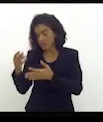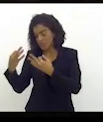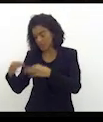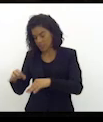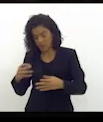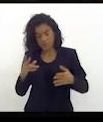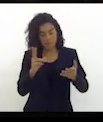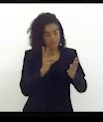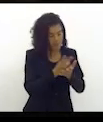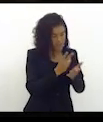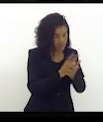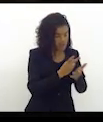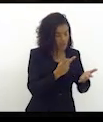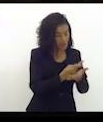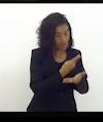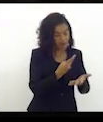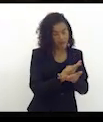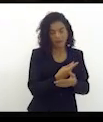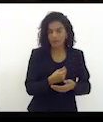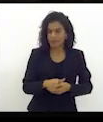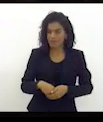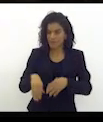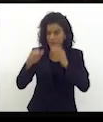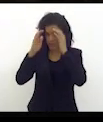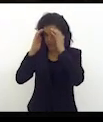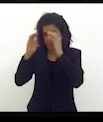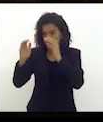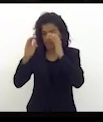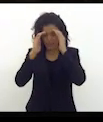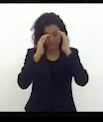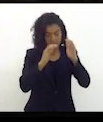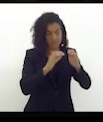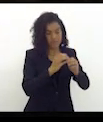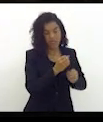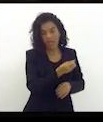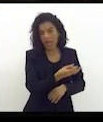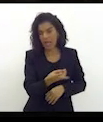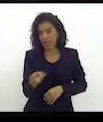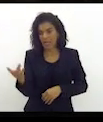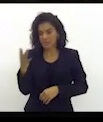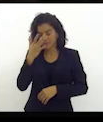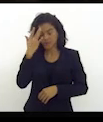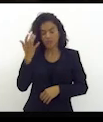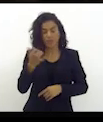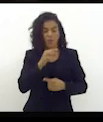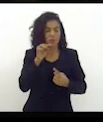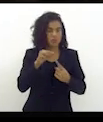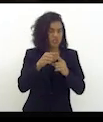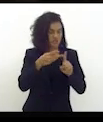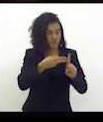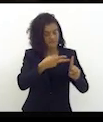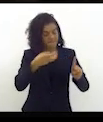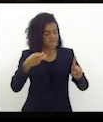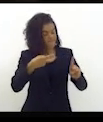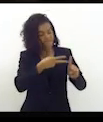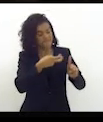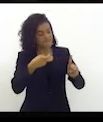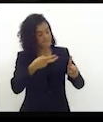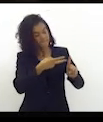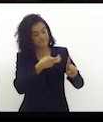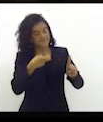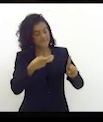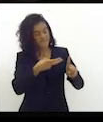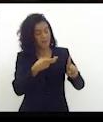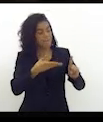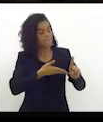respeito à sua família deixando de lado aqueles que querem explorar aquela política do ponto pior